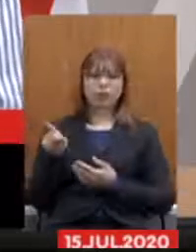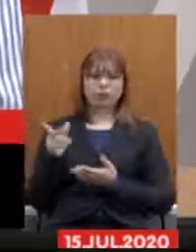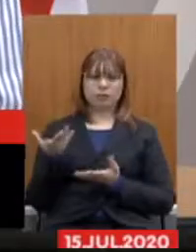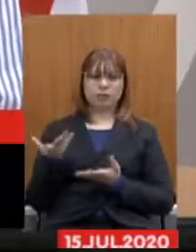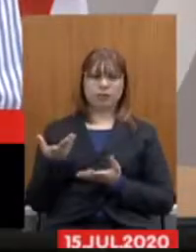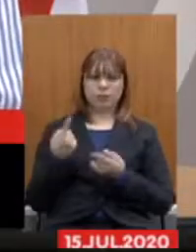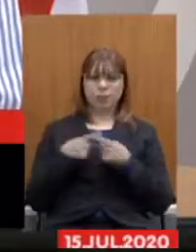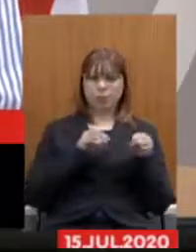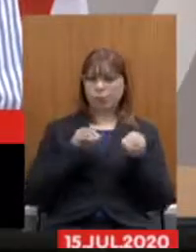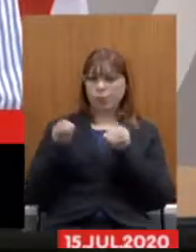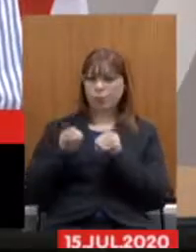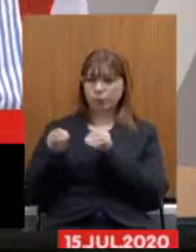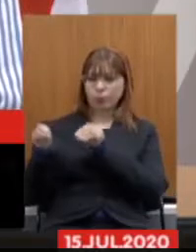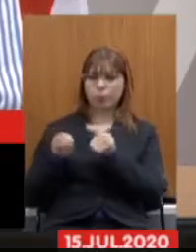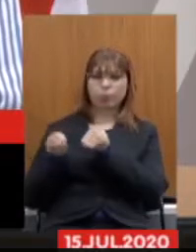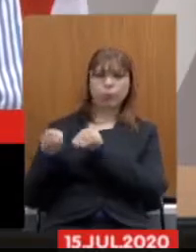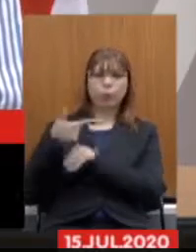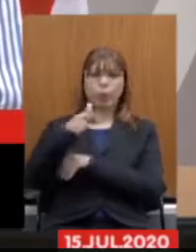diferentes unidades